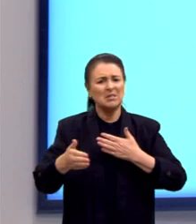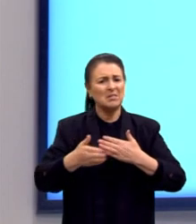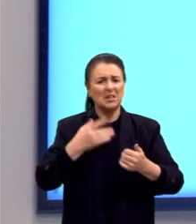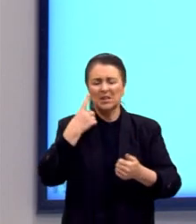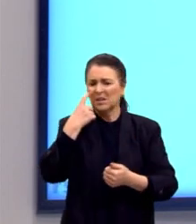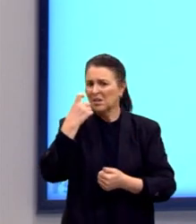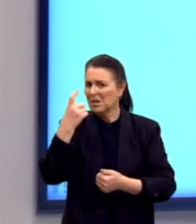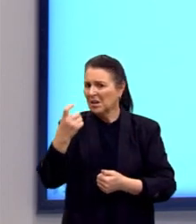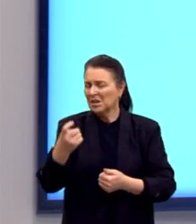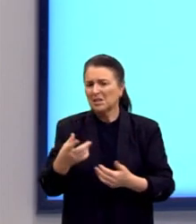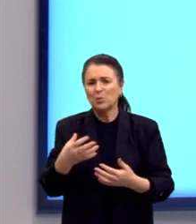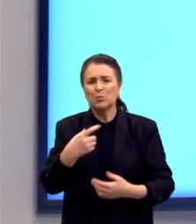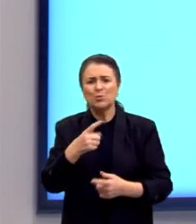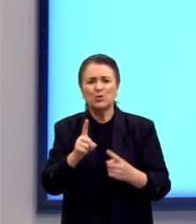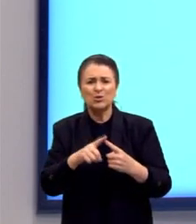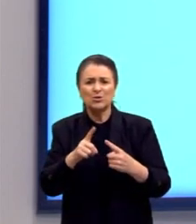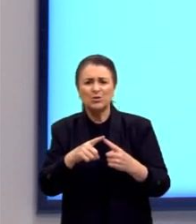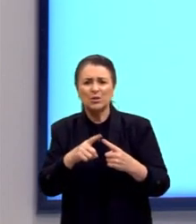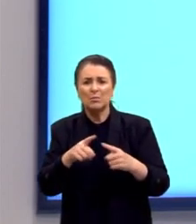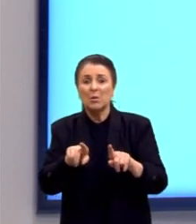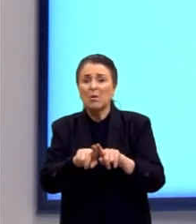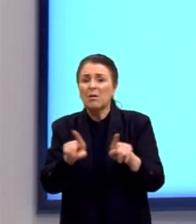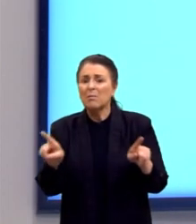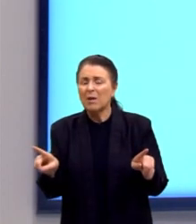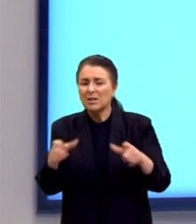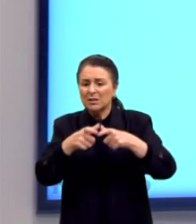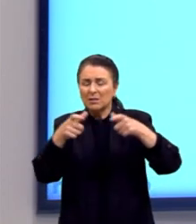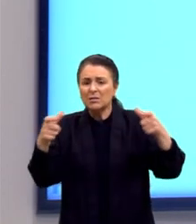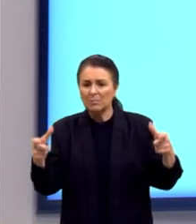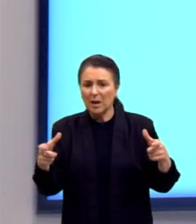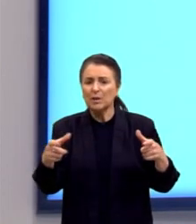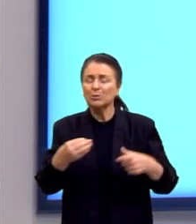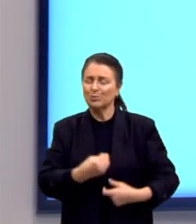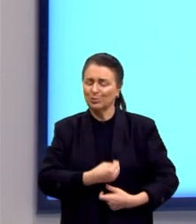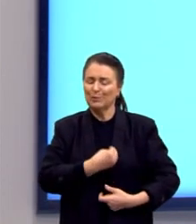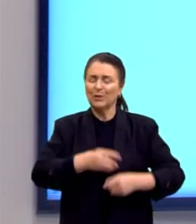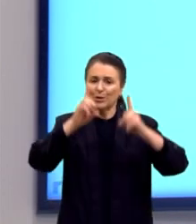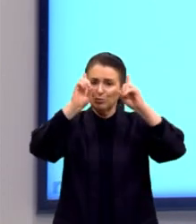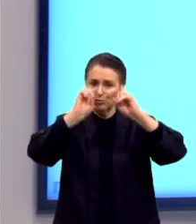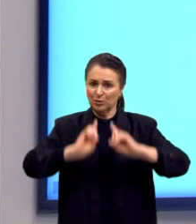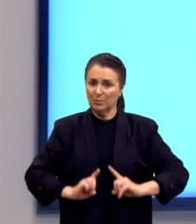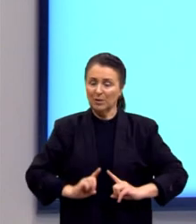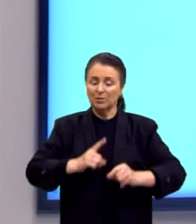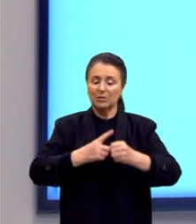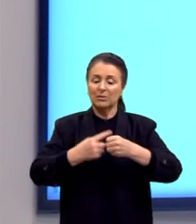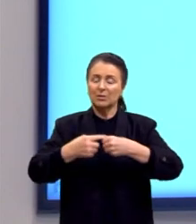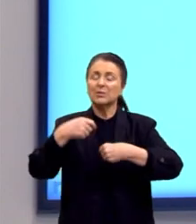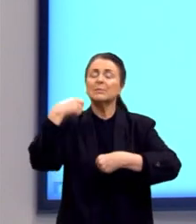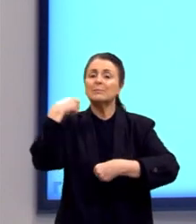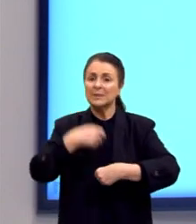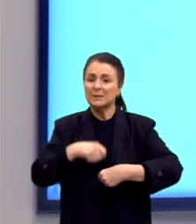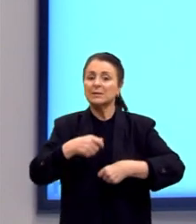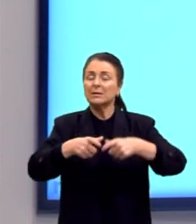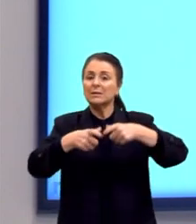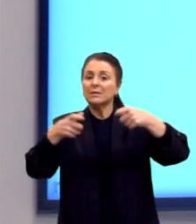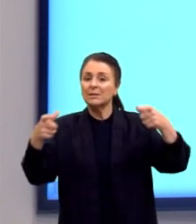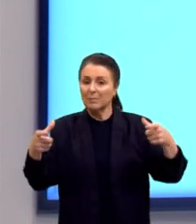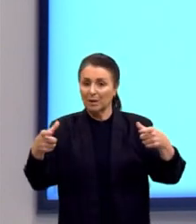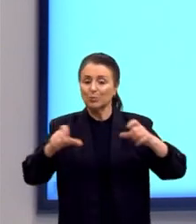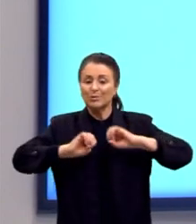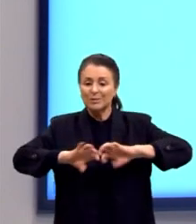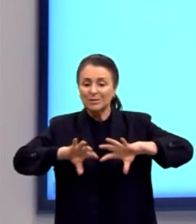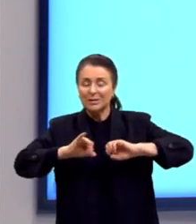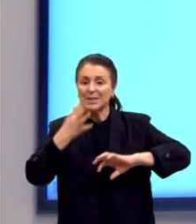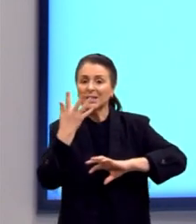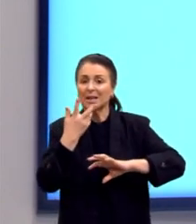modalidade, mas, por favor, esses espaços é viver dignamente. As cidades precisam desses espaços educadores.